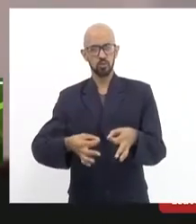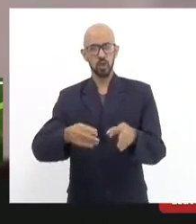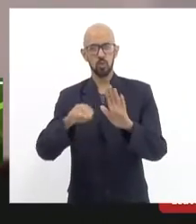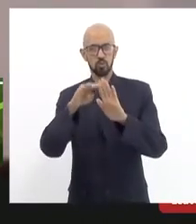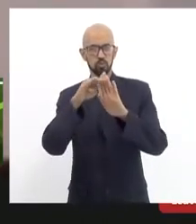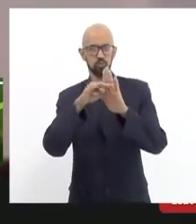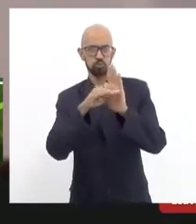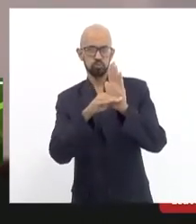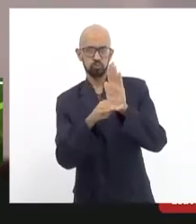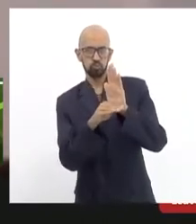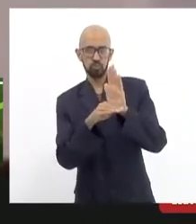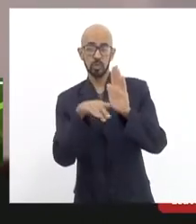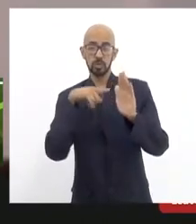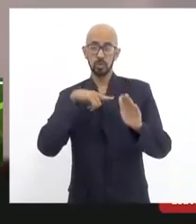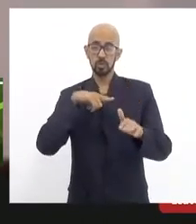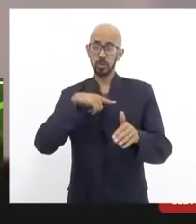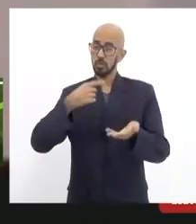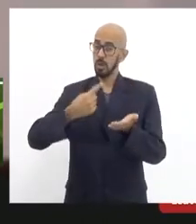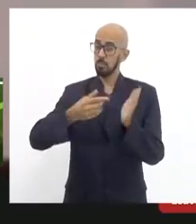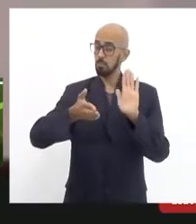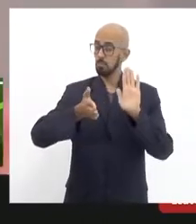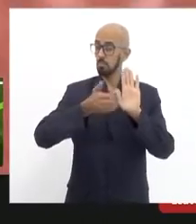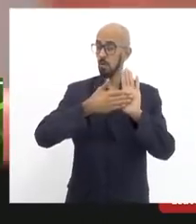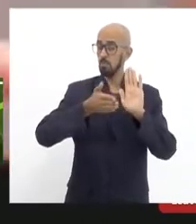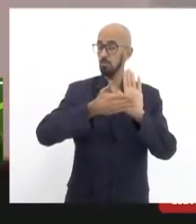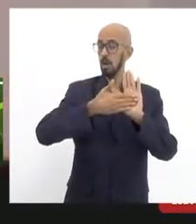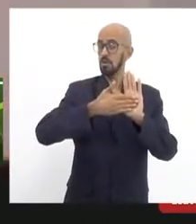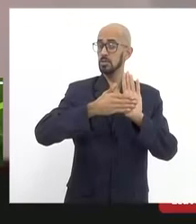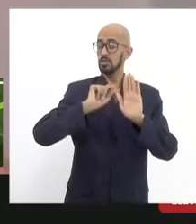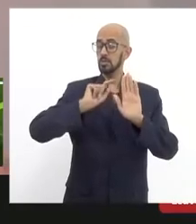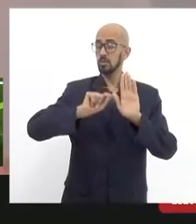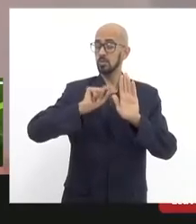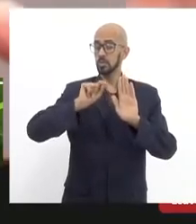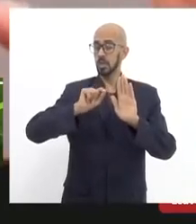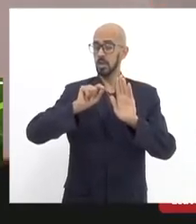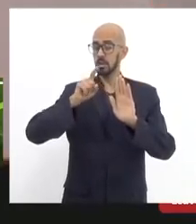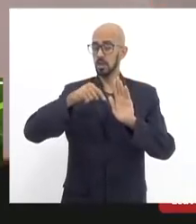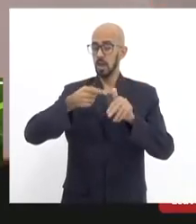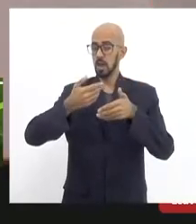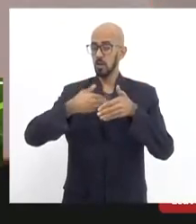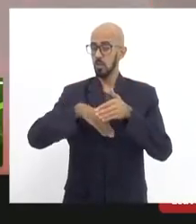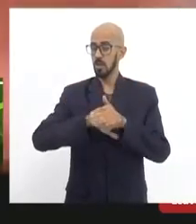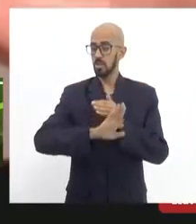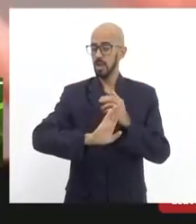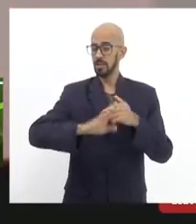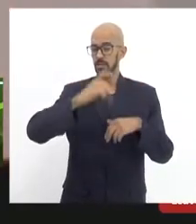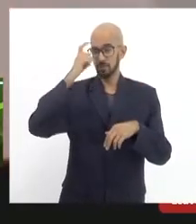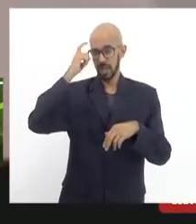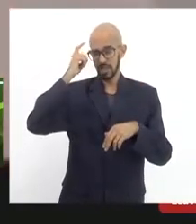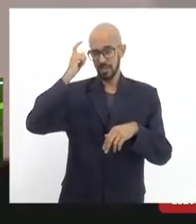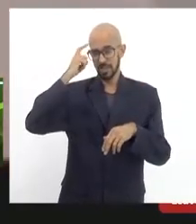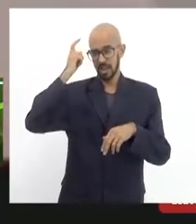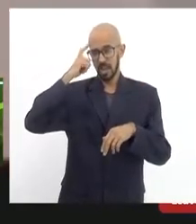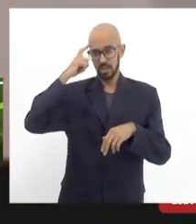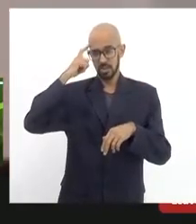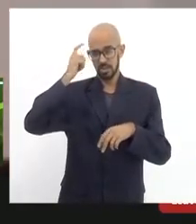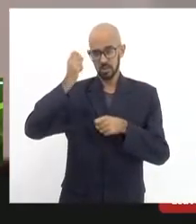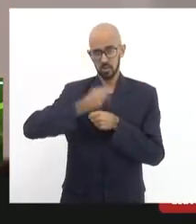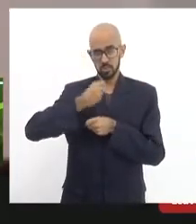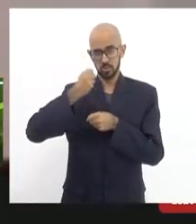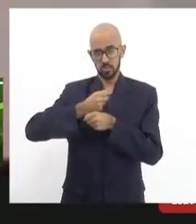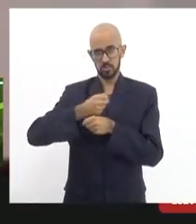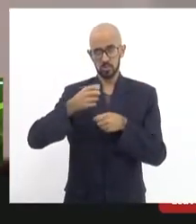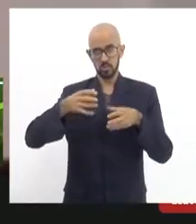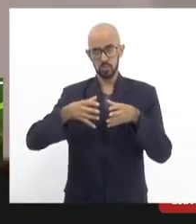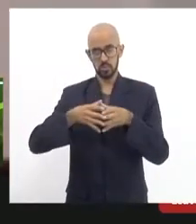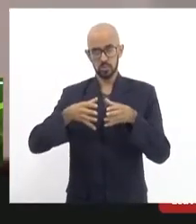e tem uma agenda tem uma proposta acumulada e muito bem pensada e construída coletivamente